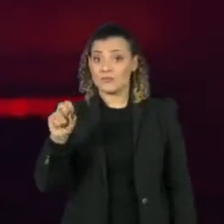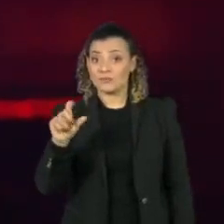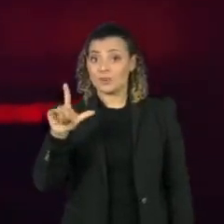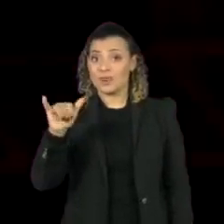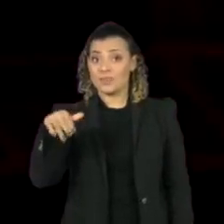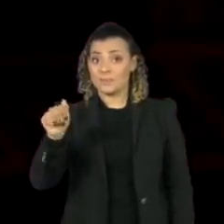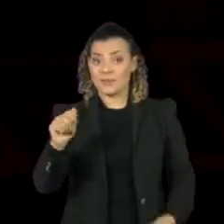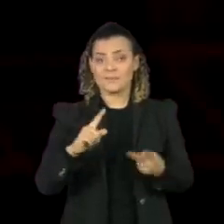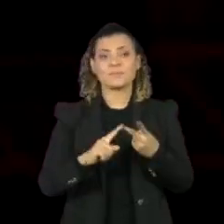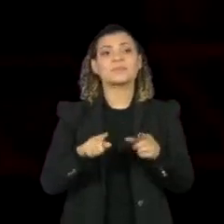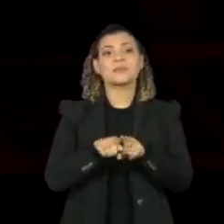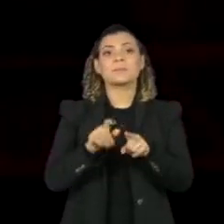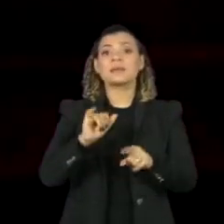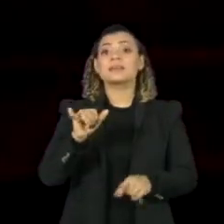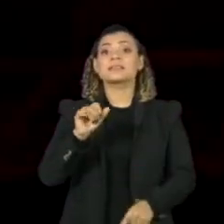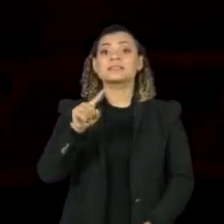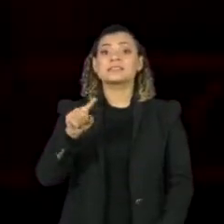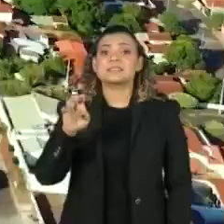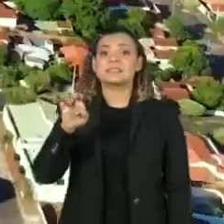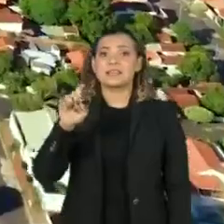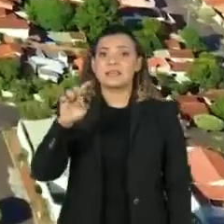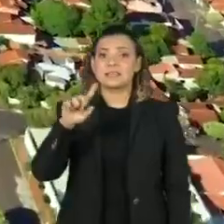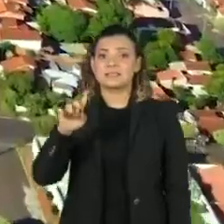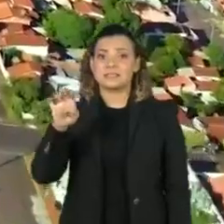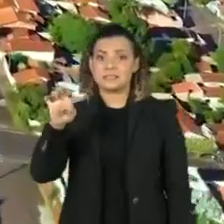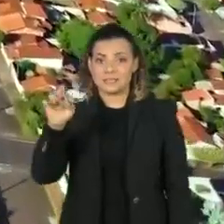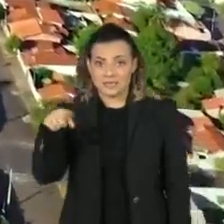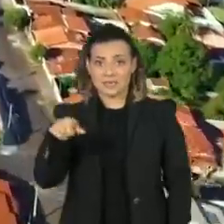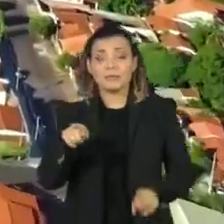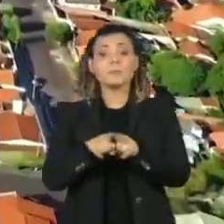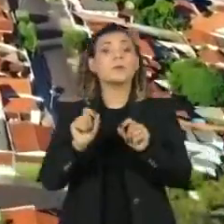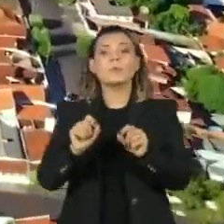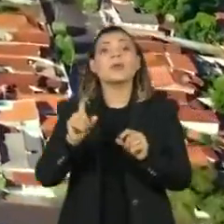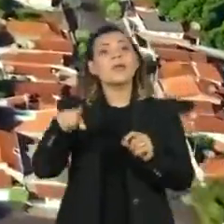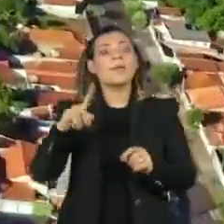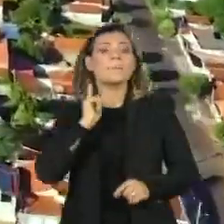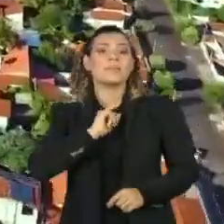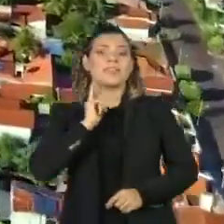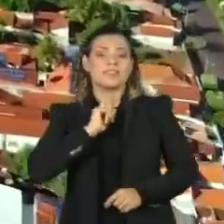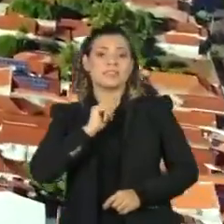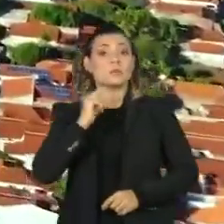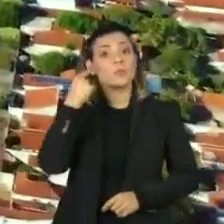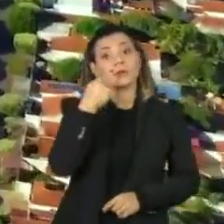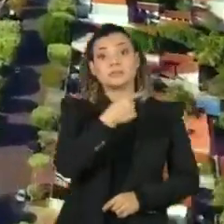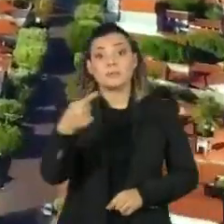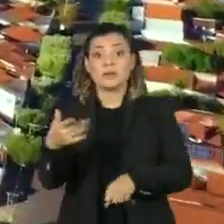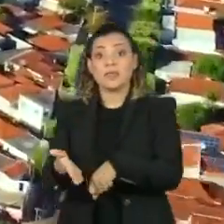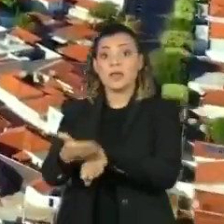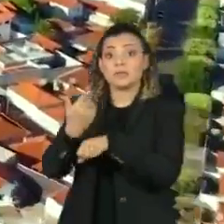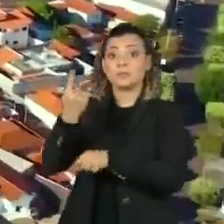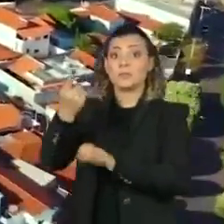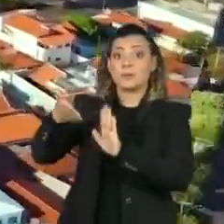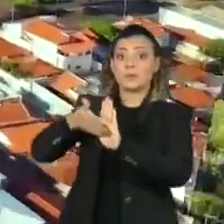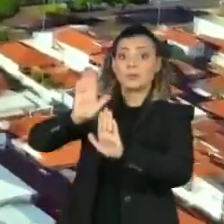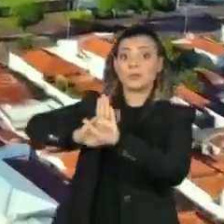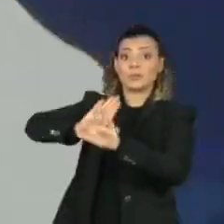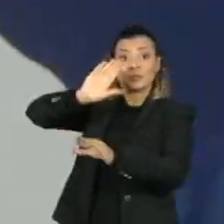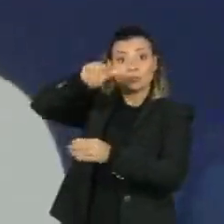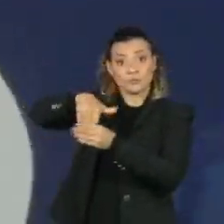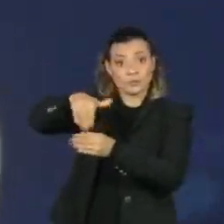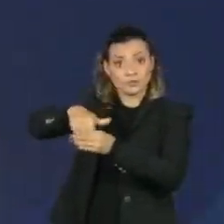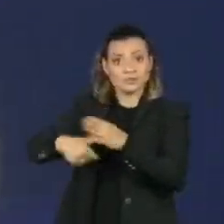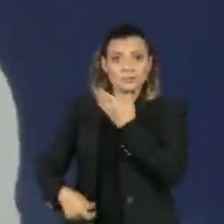de Camargo e Luciano, serão as atrações de uma festa em Ituiutaba, no Triângulo Mineiro, uma semana antes do primeiro turno das eleições.